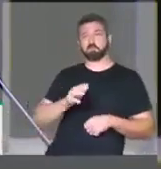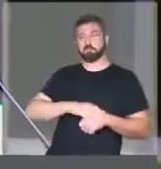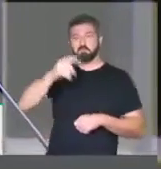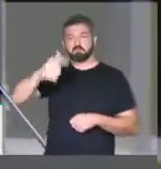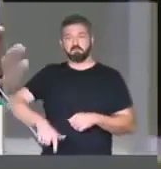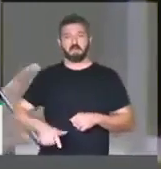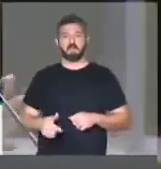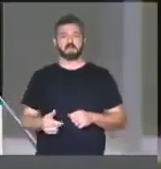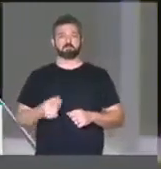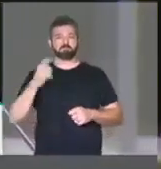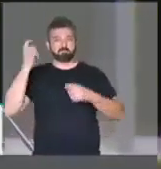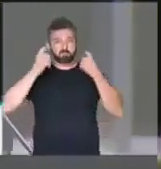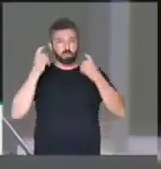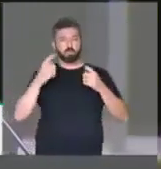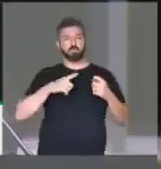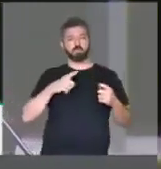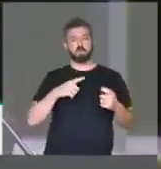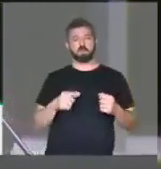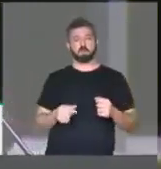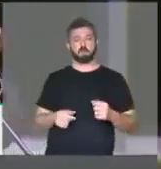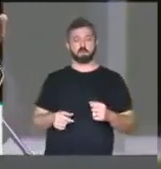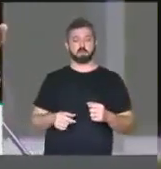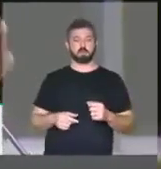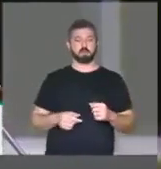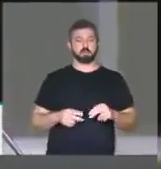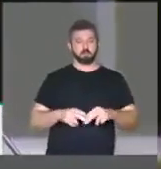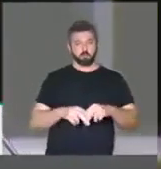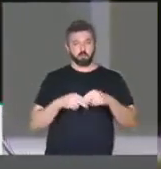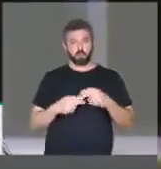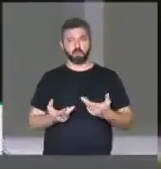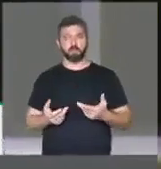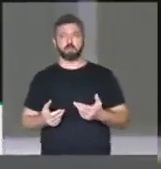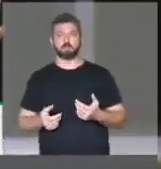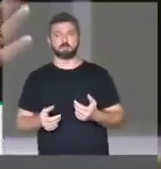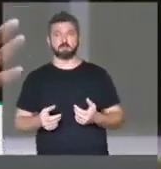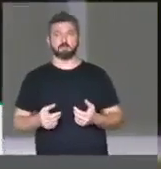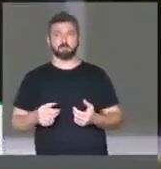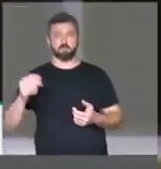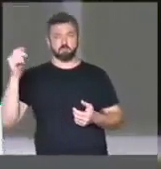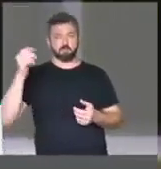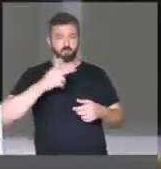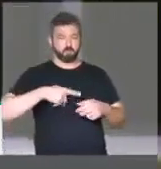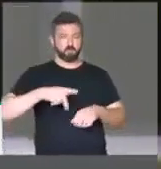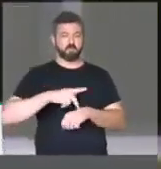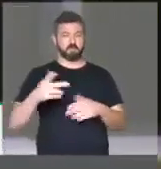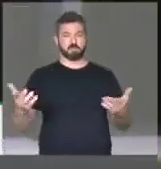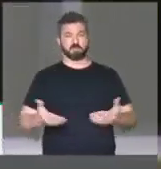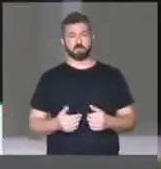preocupados com a situação do nosso país.